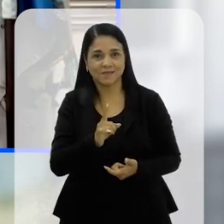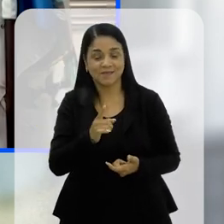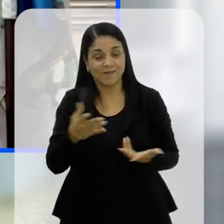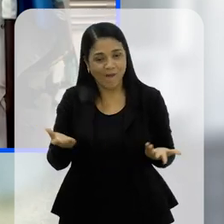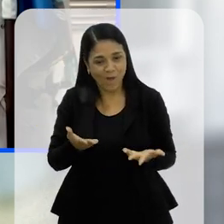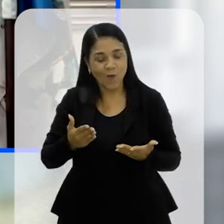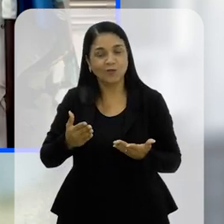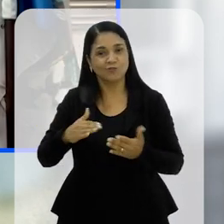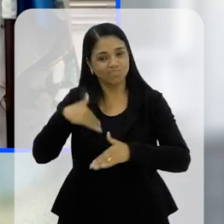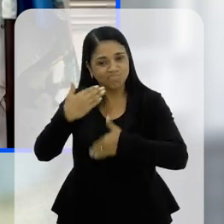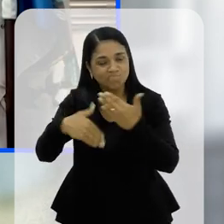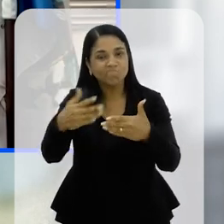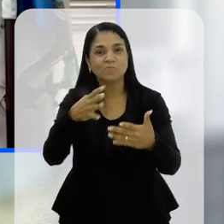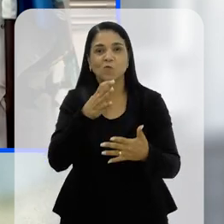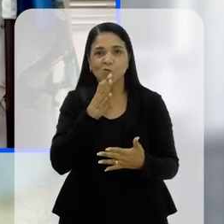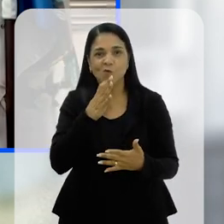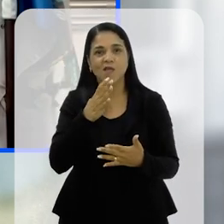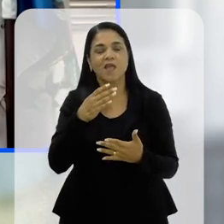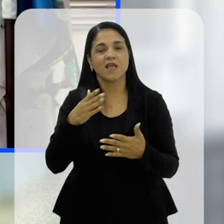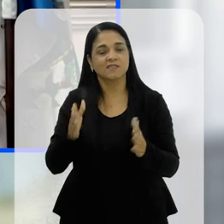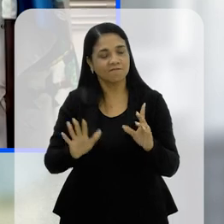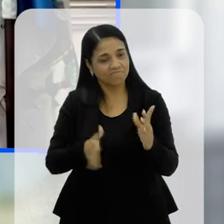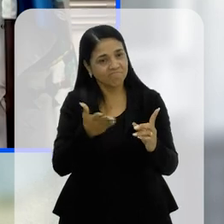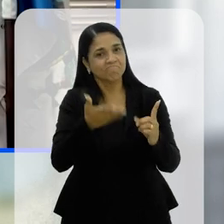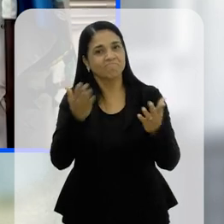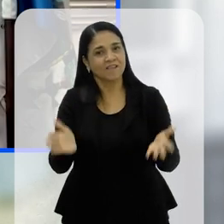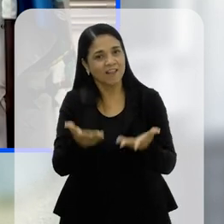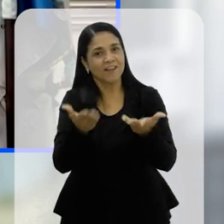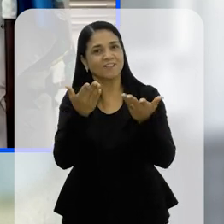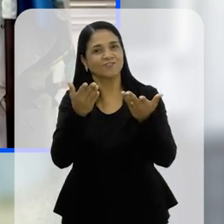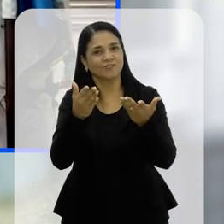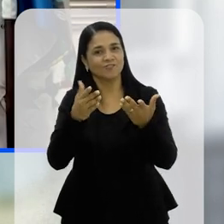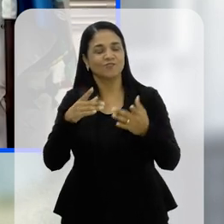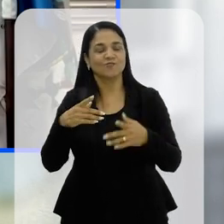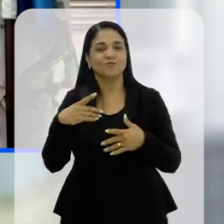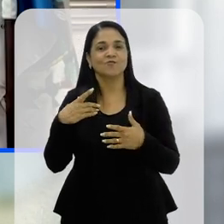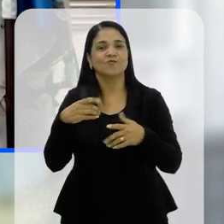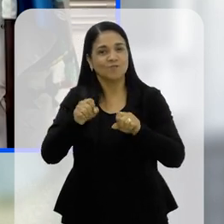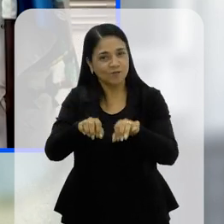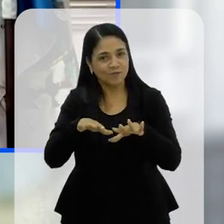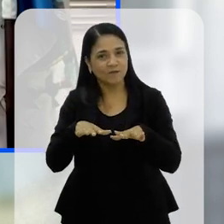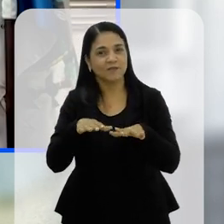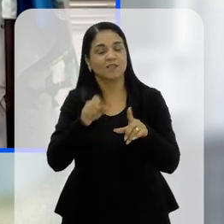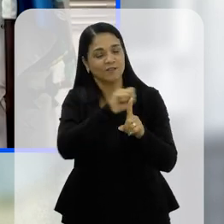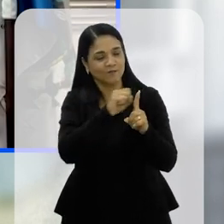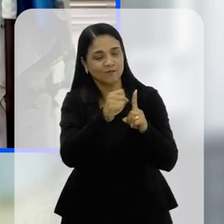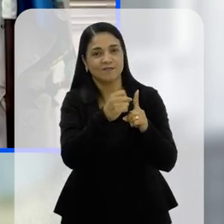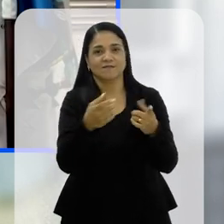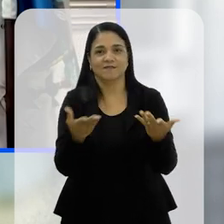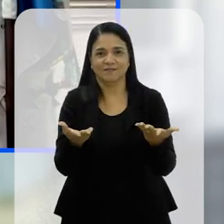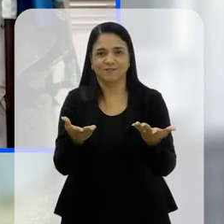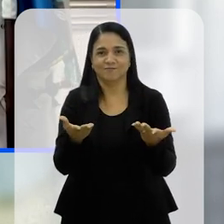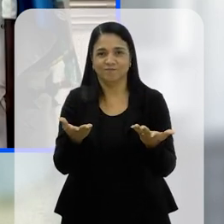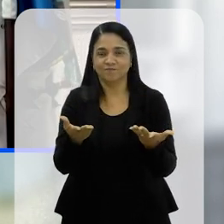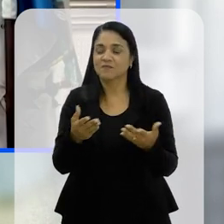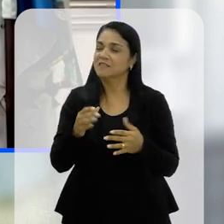desconheciam hoje. Cada dia a gente vê elogios aqui, através dos parlamentares, através da própria sociedade.